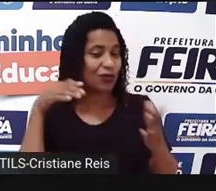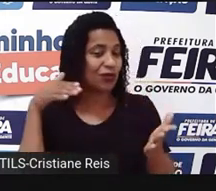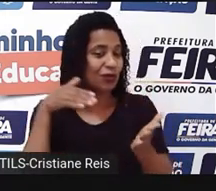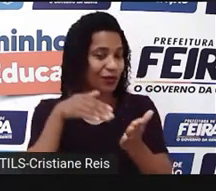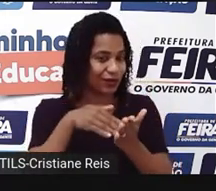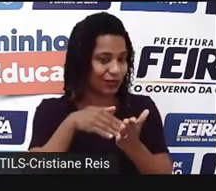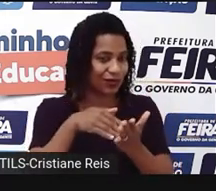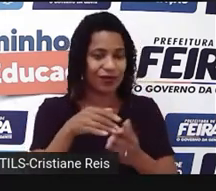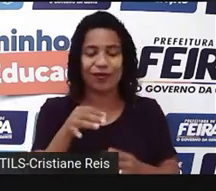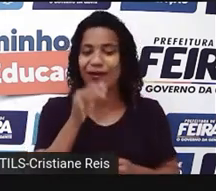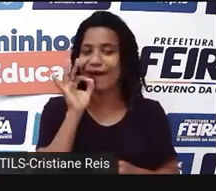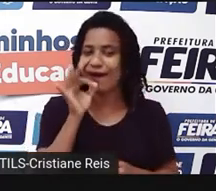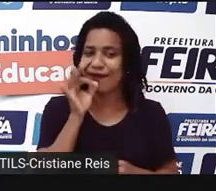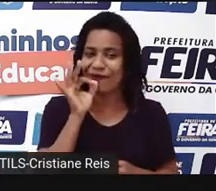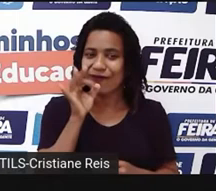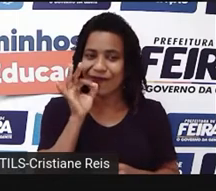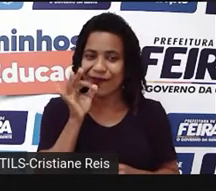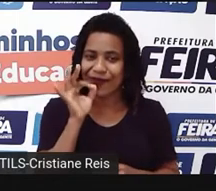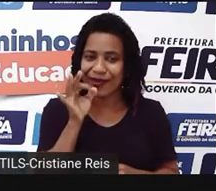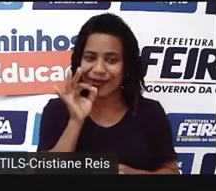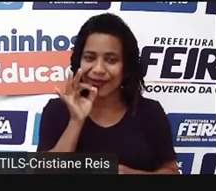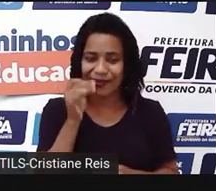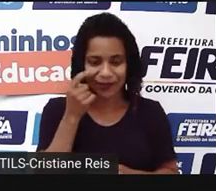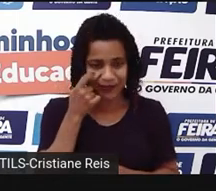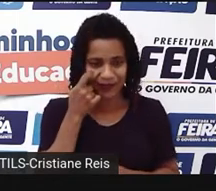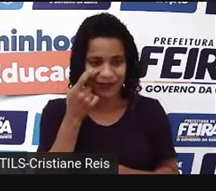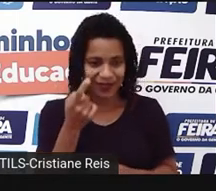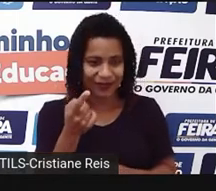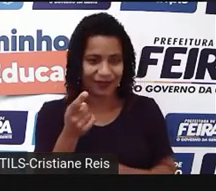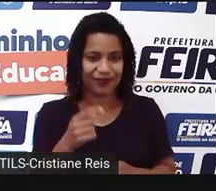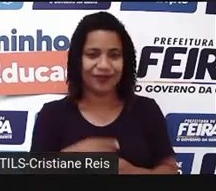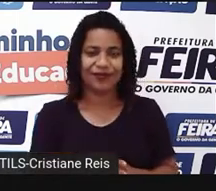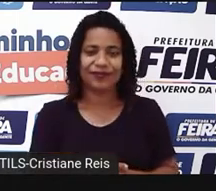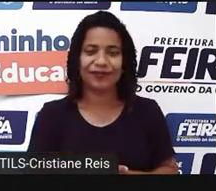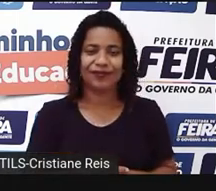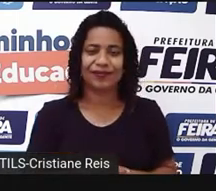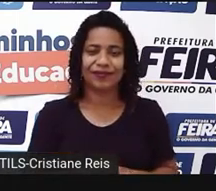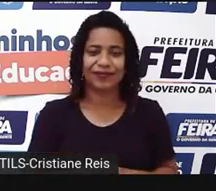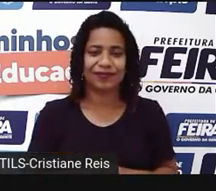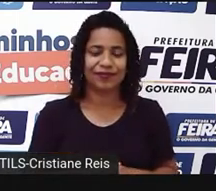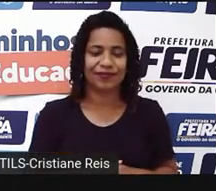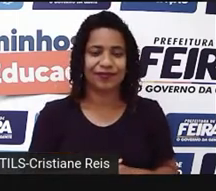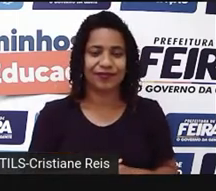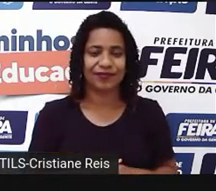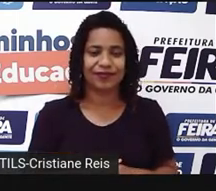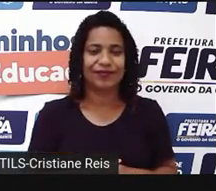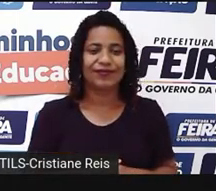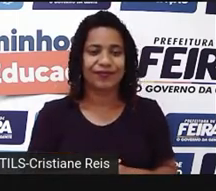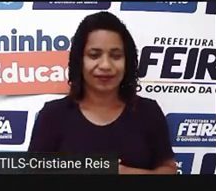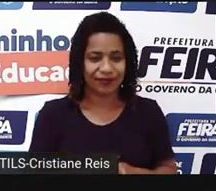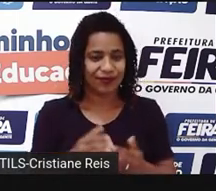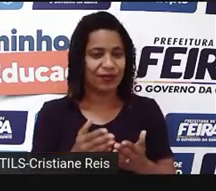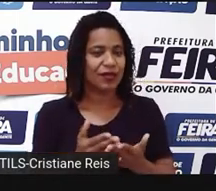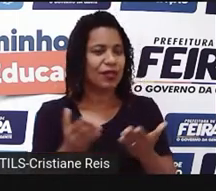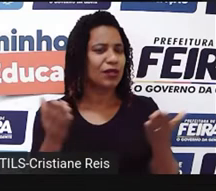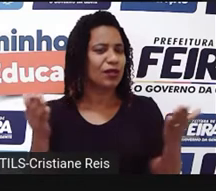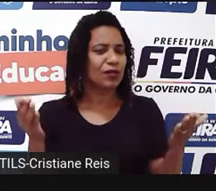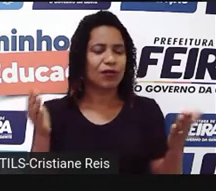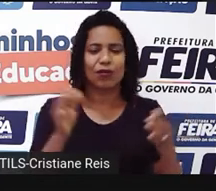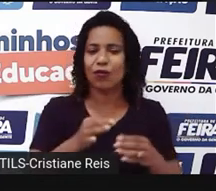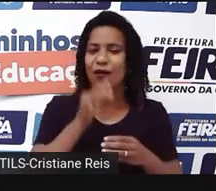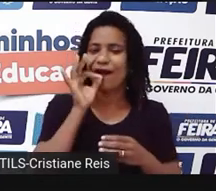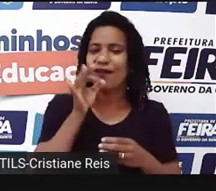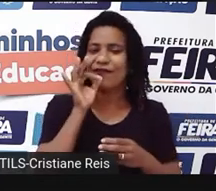coffee frappe, que é um tipo de café que ele serve. How much is the coffee frappe? Então, quanto custa o